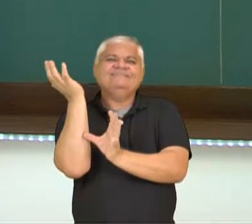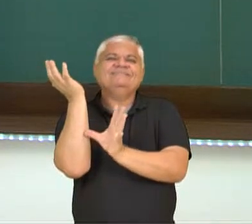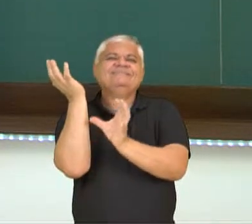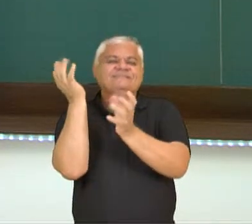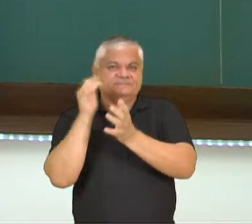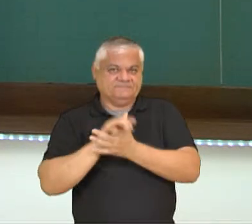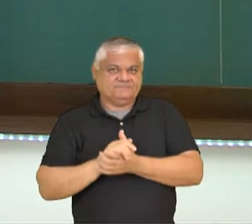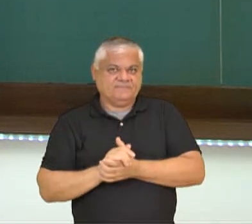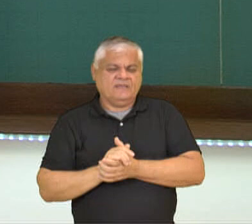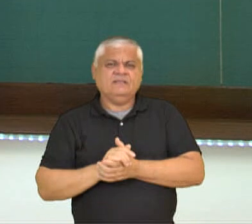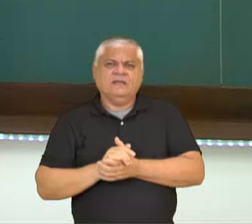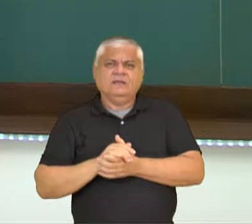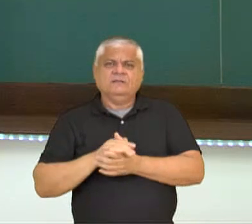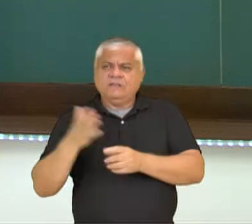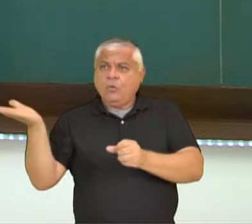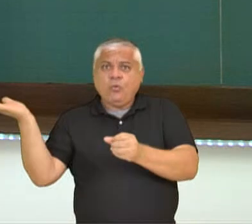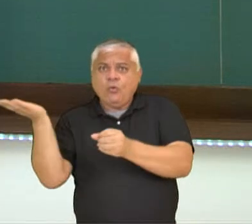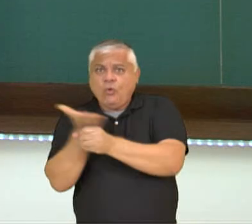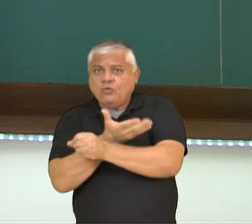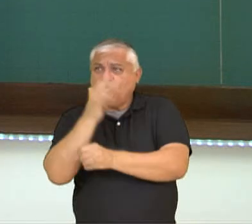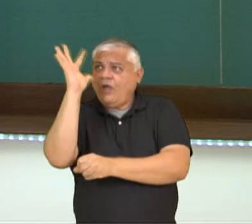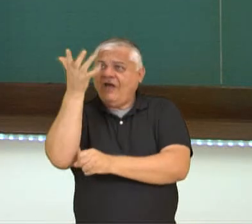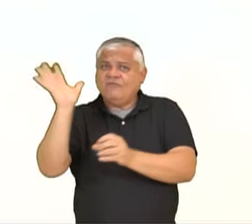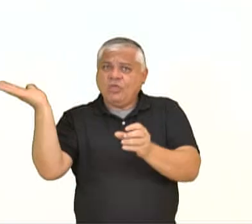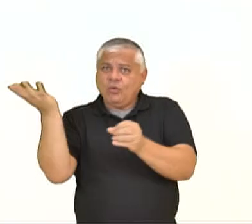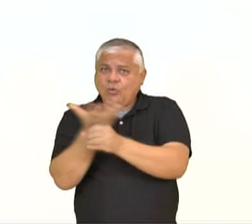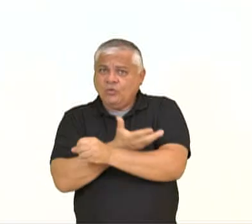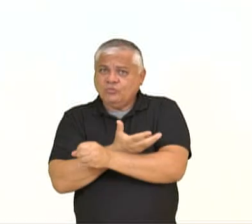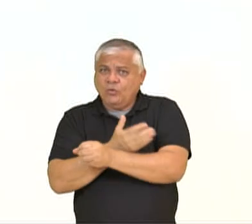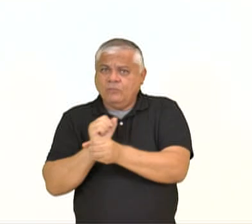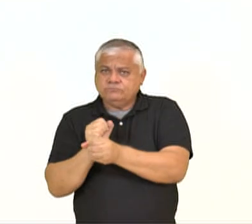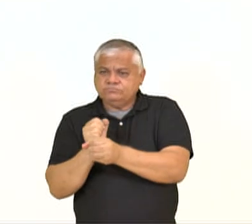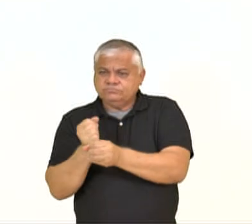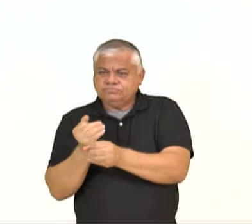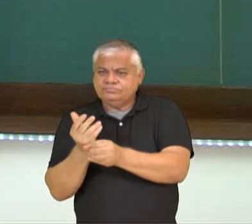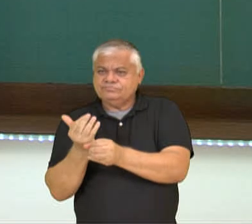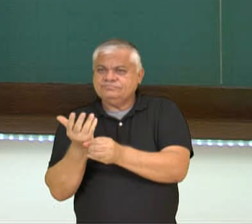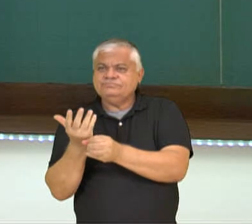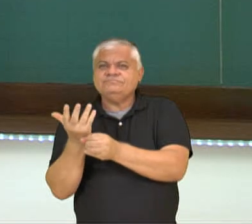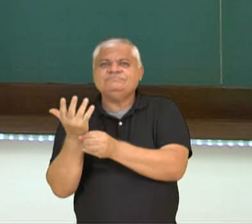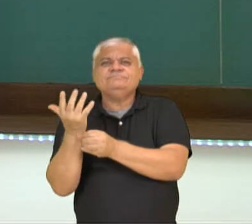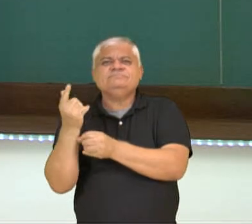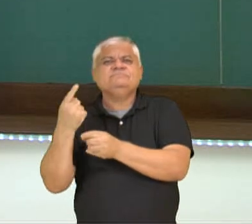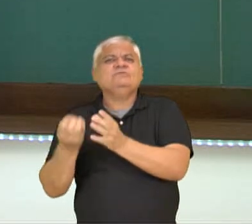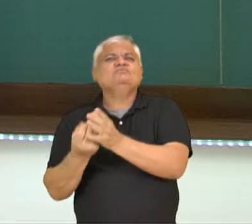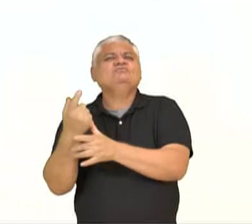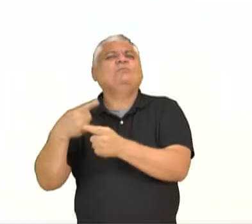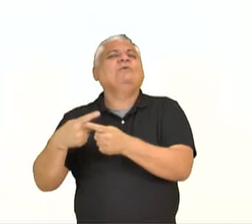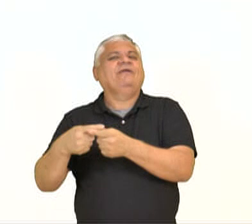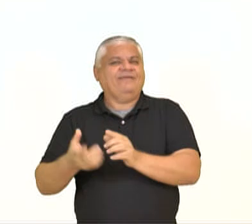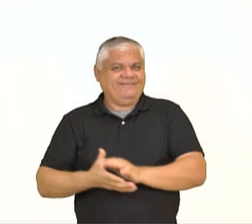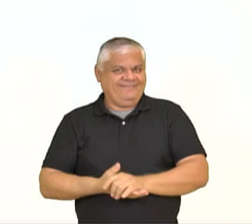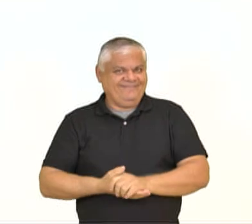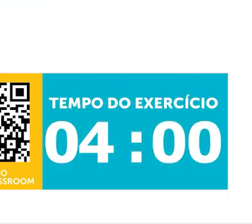O novo ramo da árvore que cresce lateralmente no tronco cortado surgiu por quê? Vamos lá?